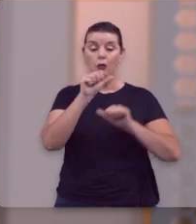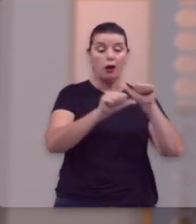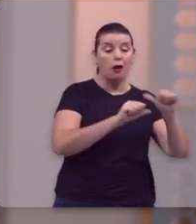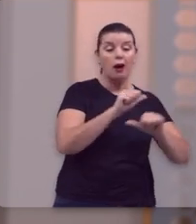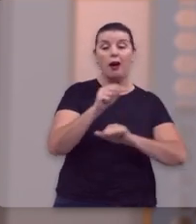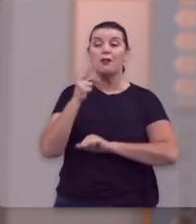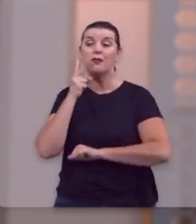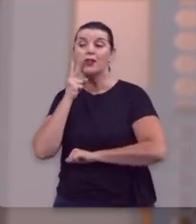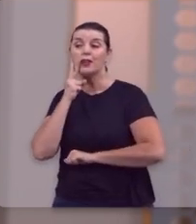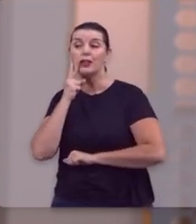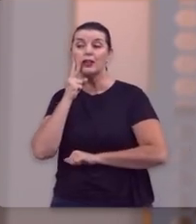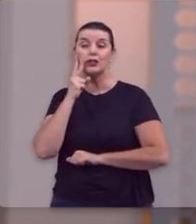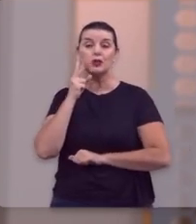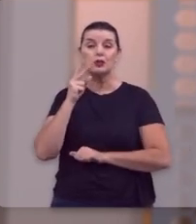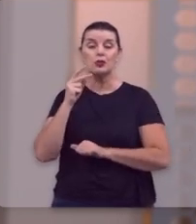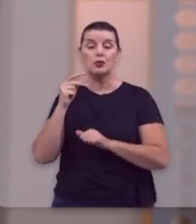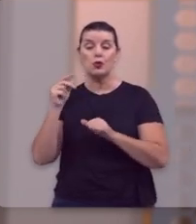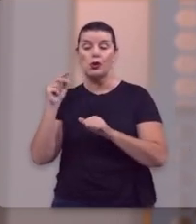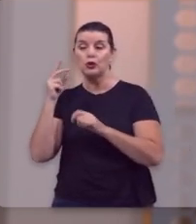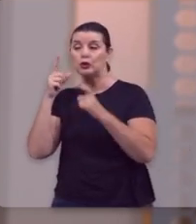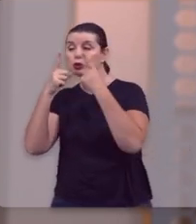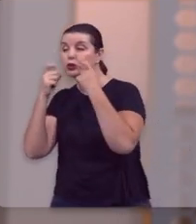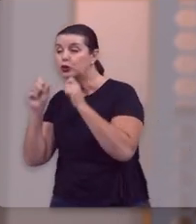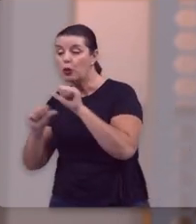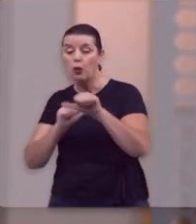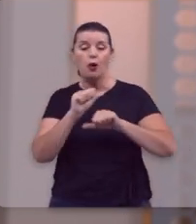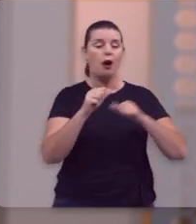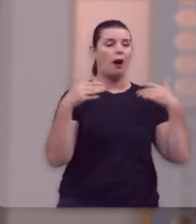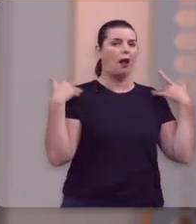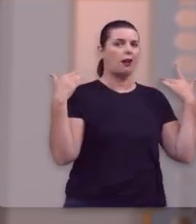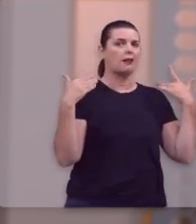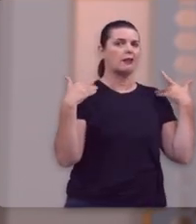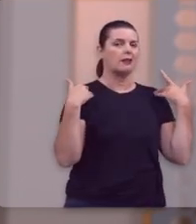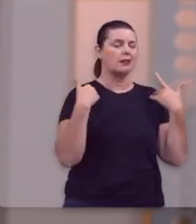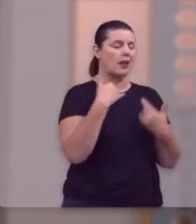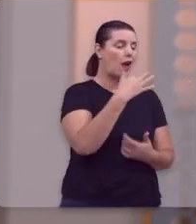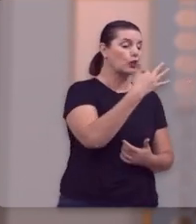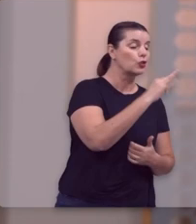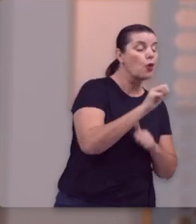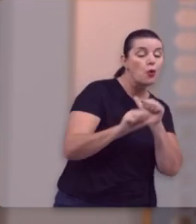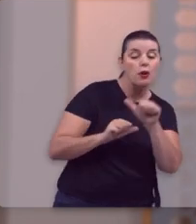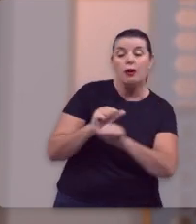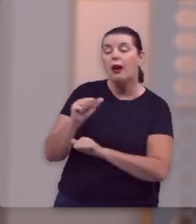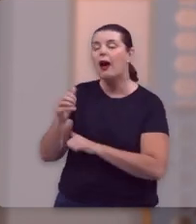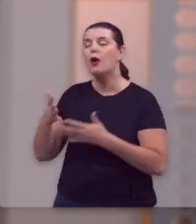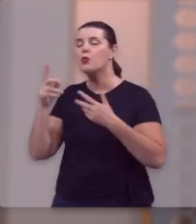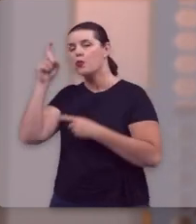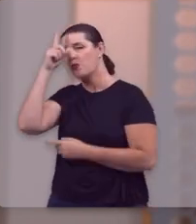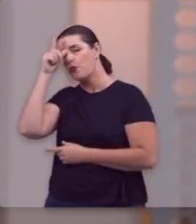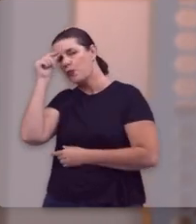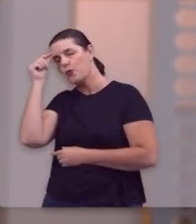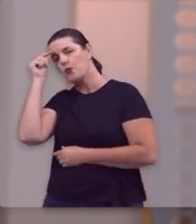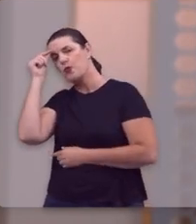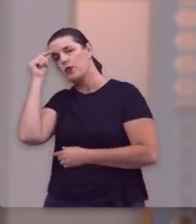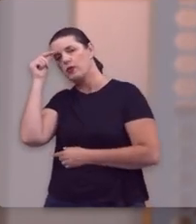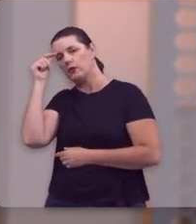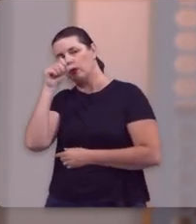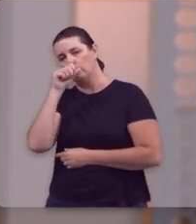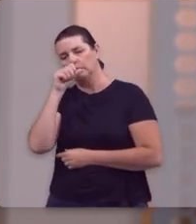Ele transforma água em vinho, transforma choro em alegria, ele transforma dor em alívio, ele transforma